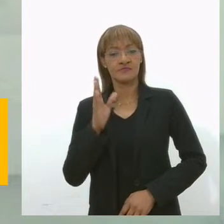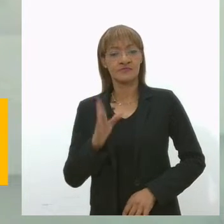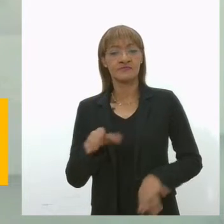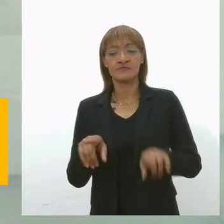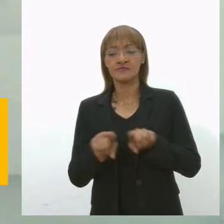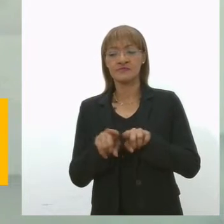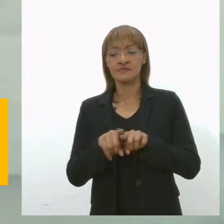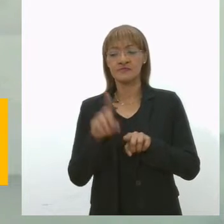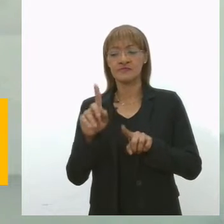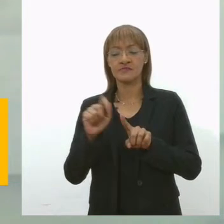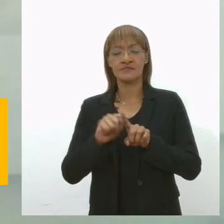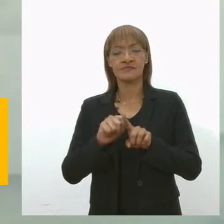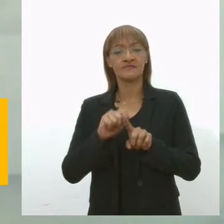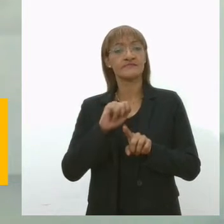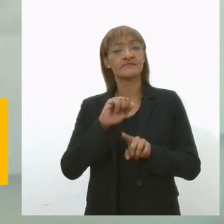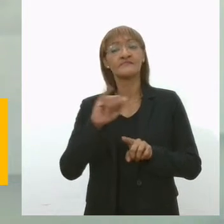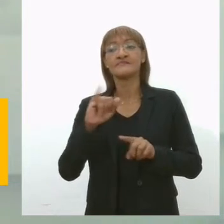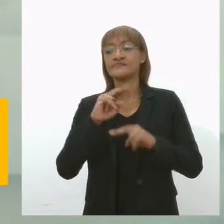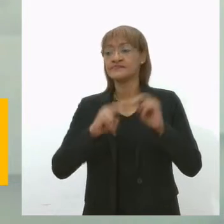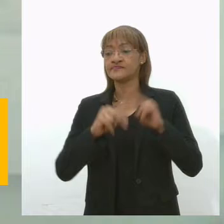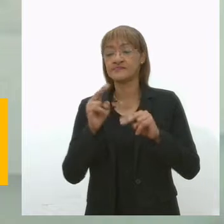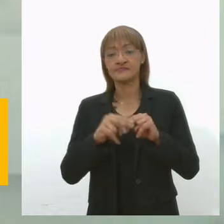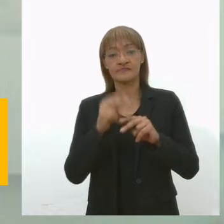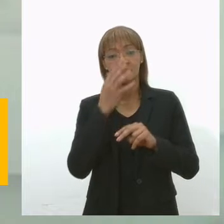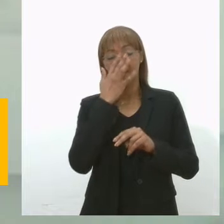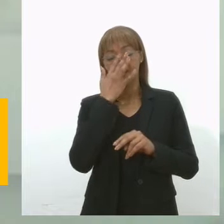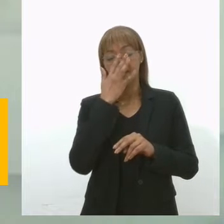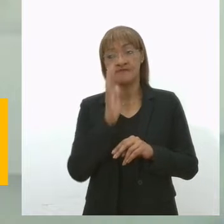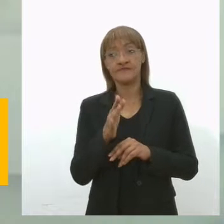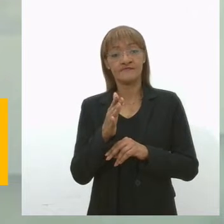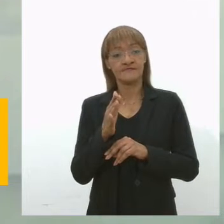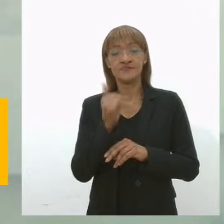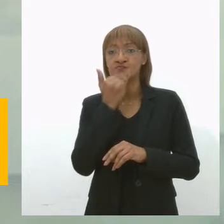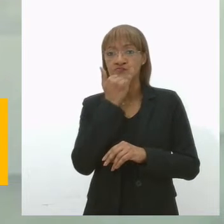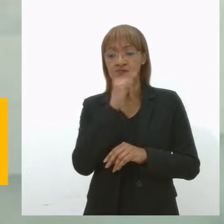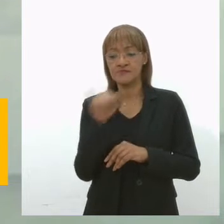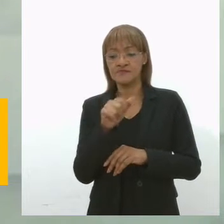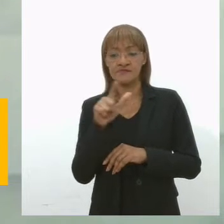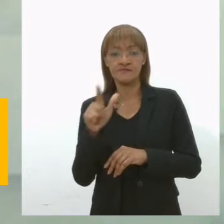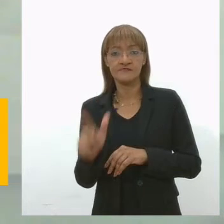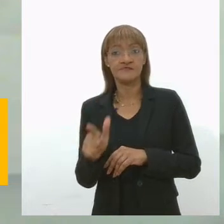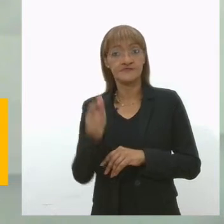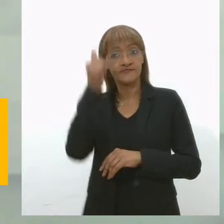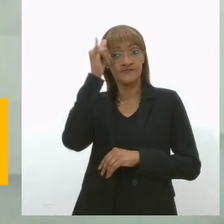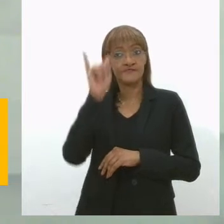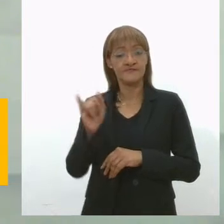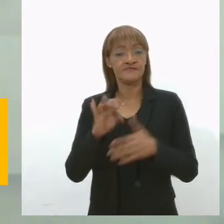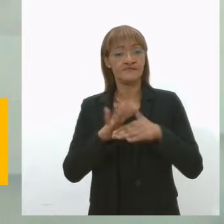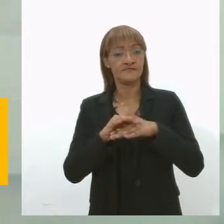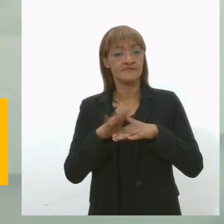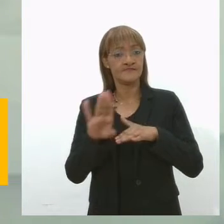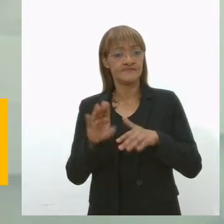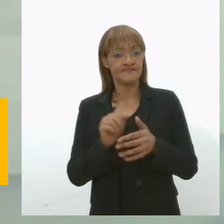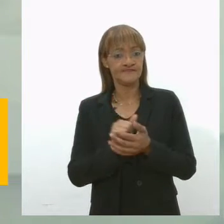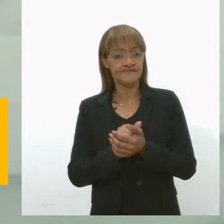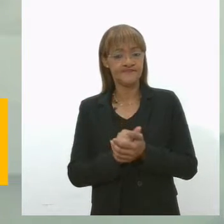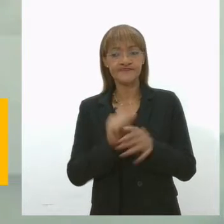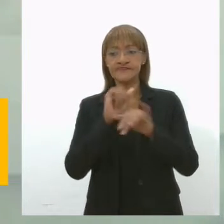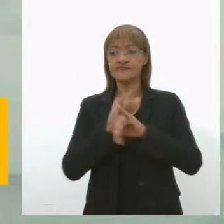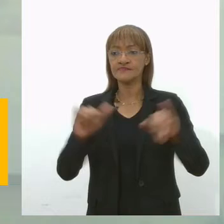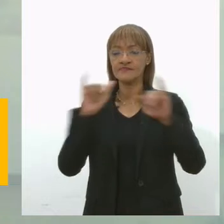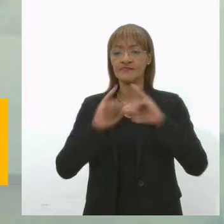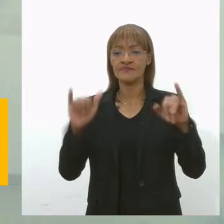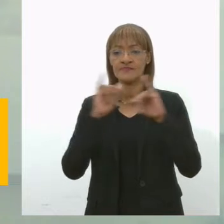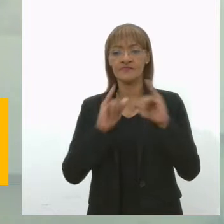julho como um mês importante para combate dos cânceres de cabeça e pescoço. Mais precisamente, essa campanha, ela ganha